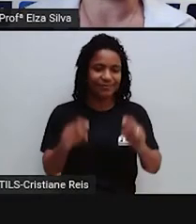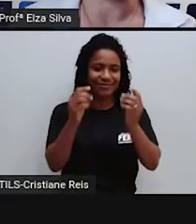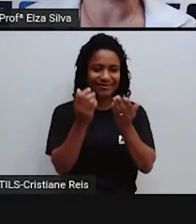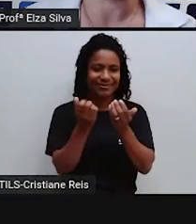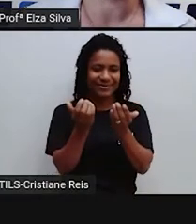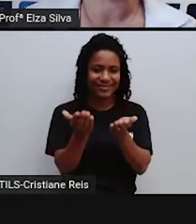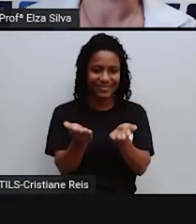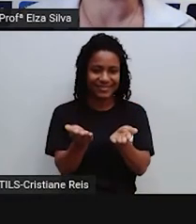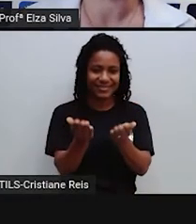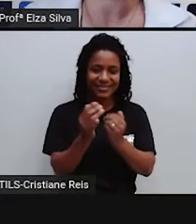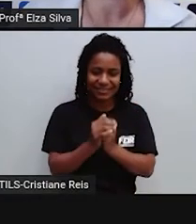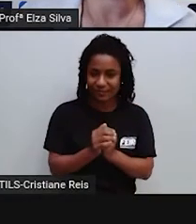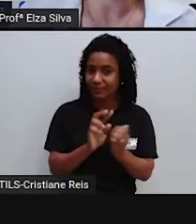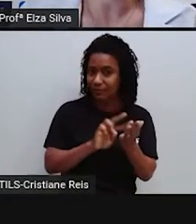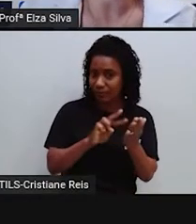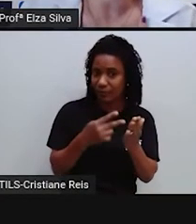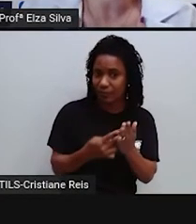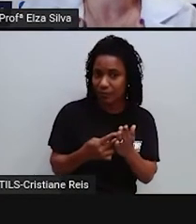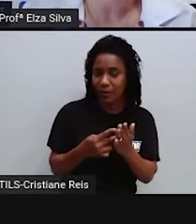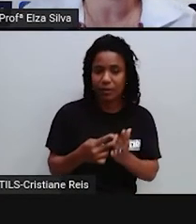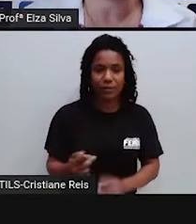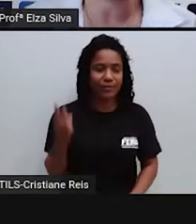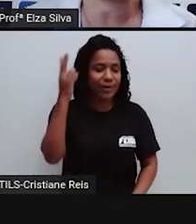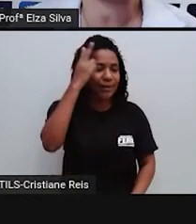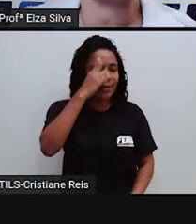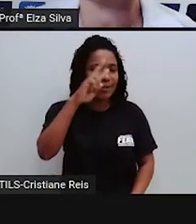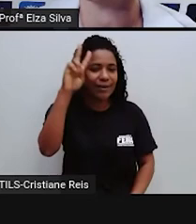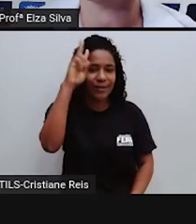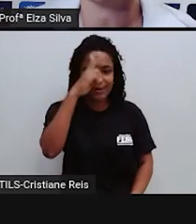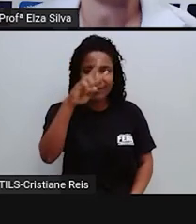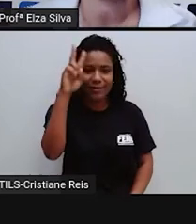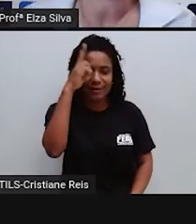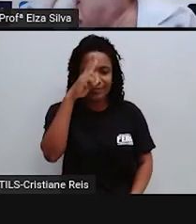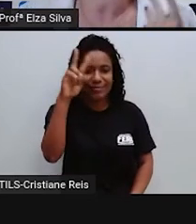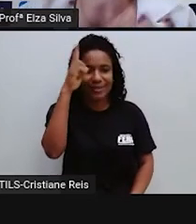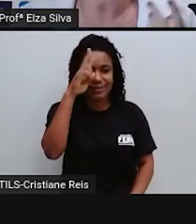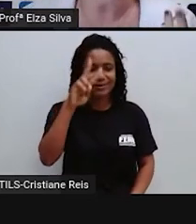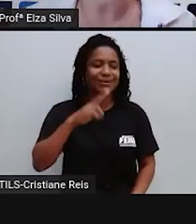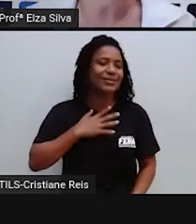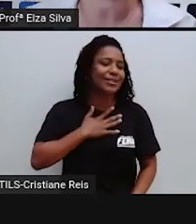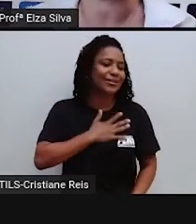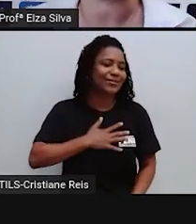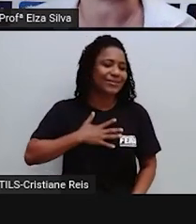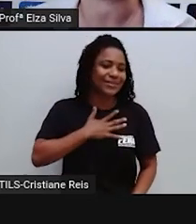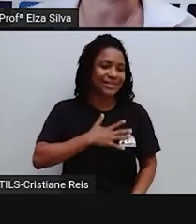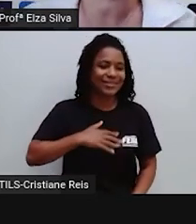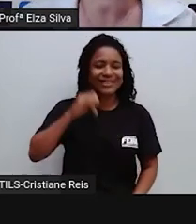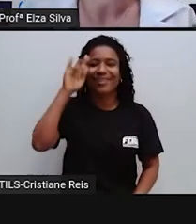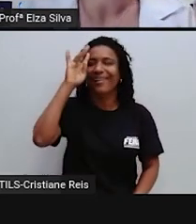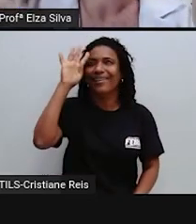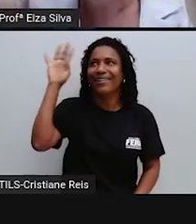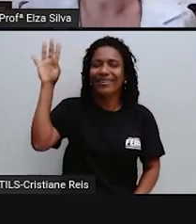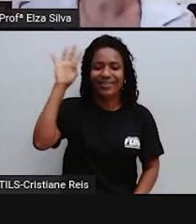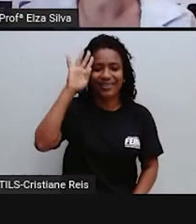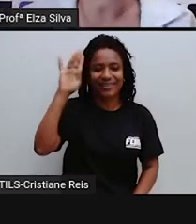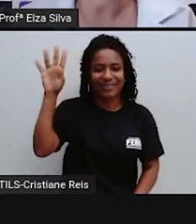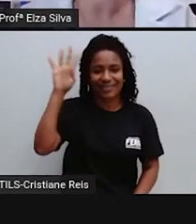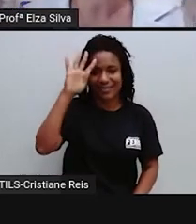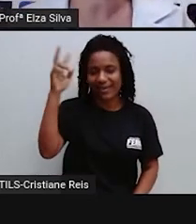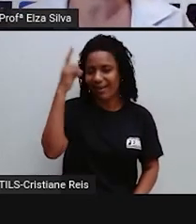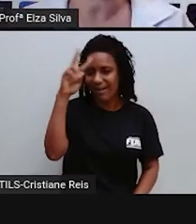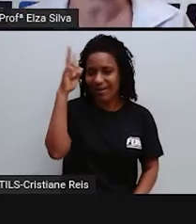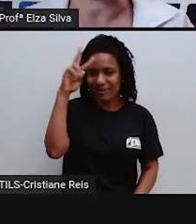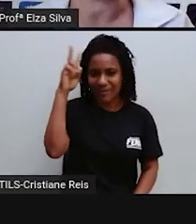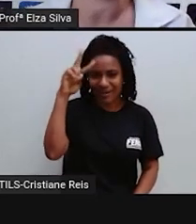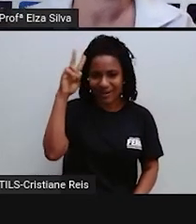think about Então memórias Que eu gostaria De pensar sobre elas De rememorar